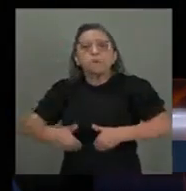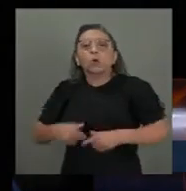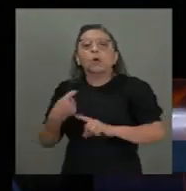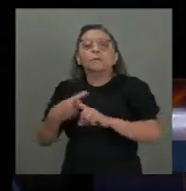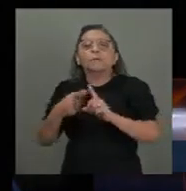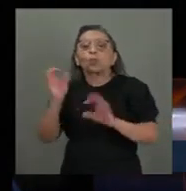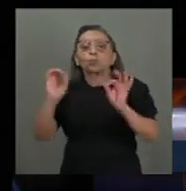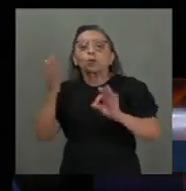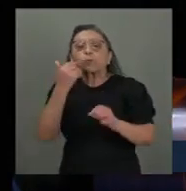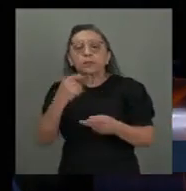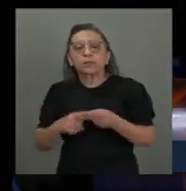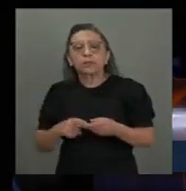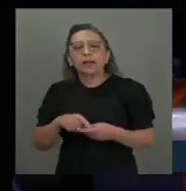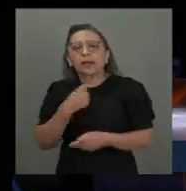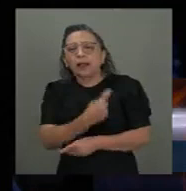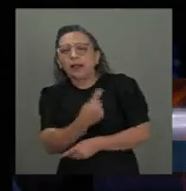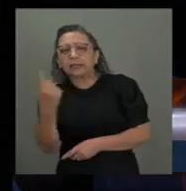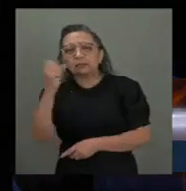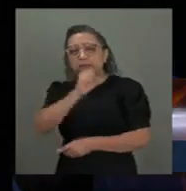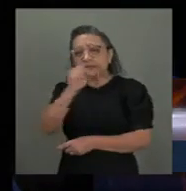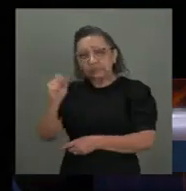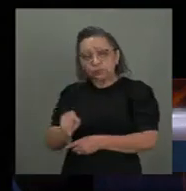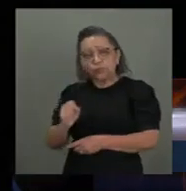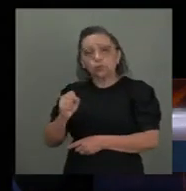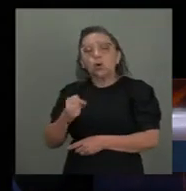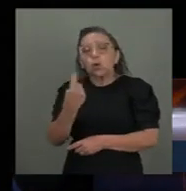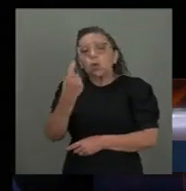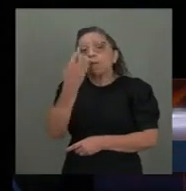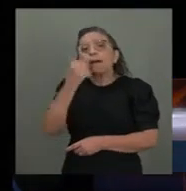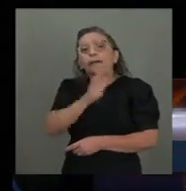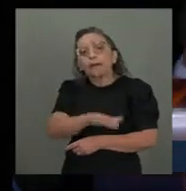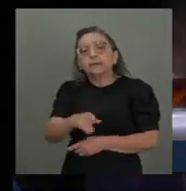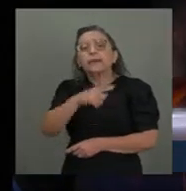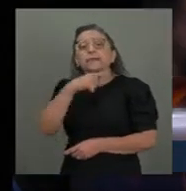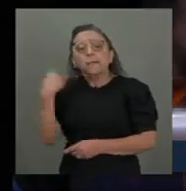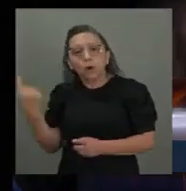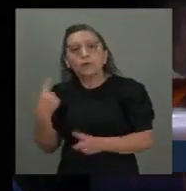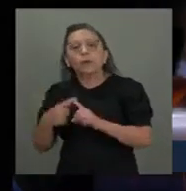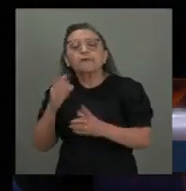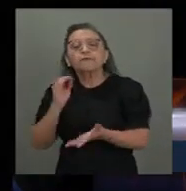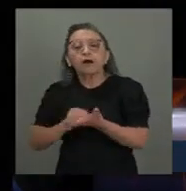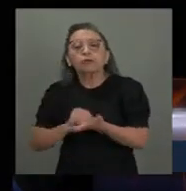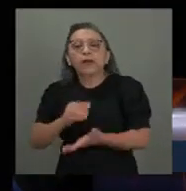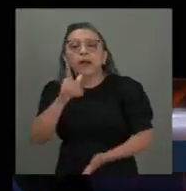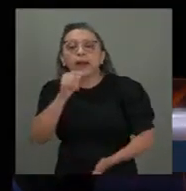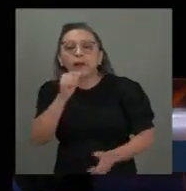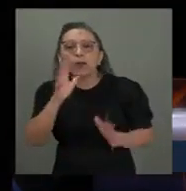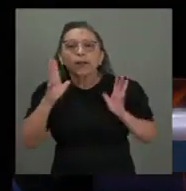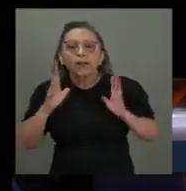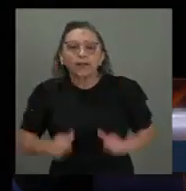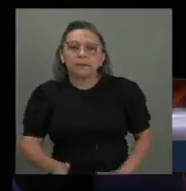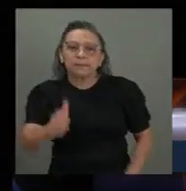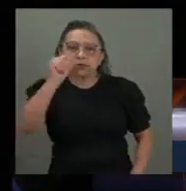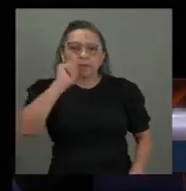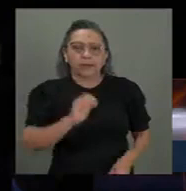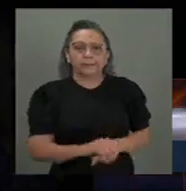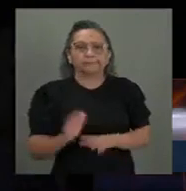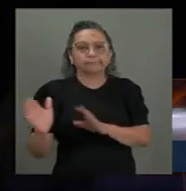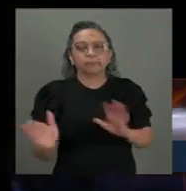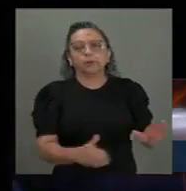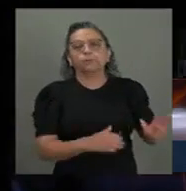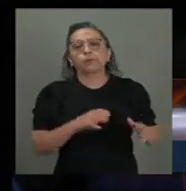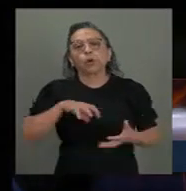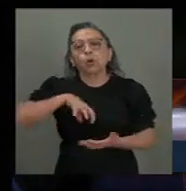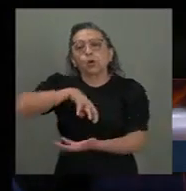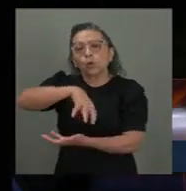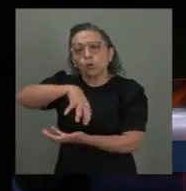Walter Ailaf, uma criança morre por falta de água potável. A indústria global